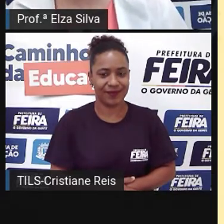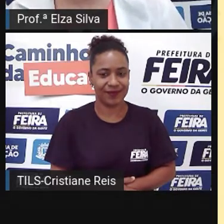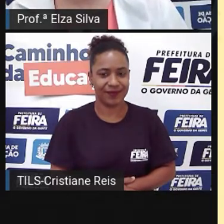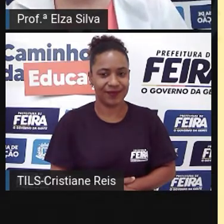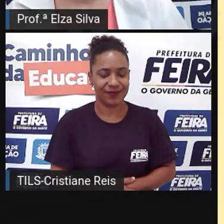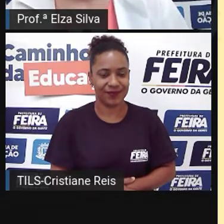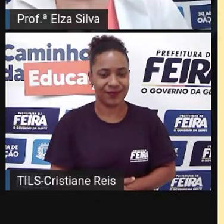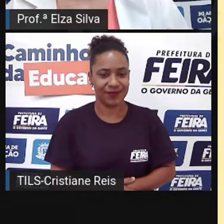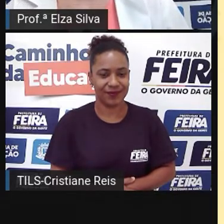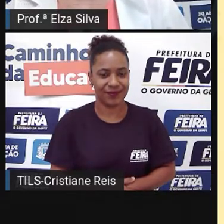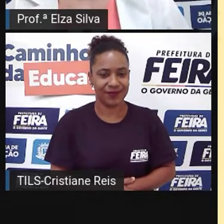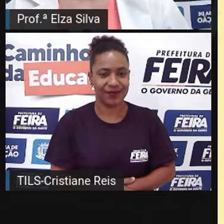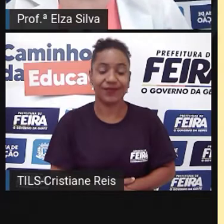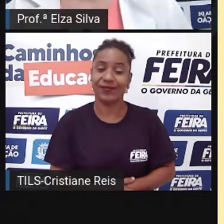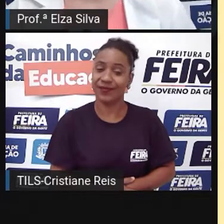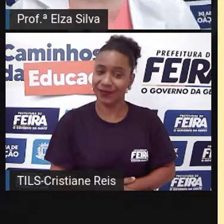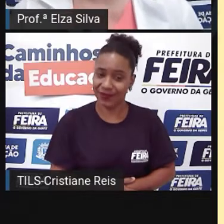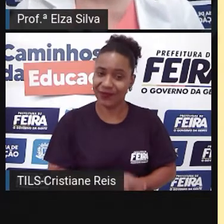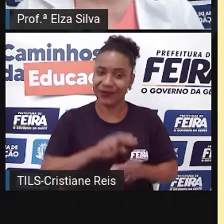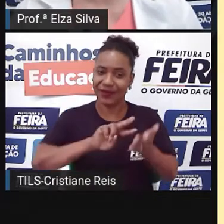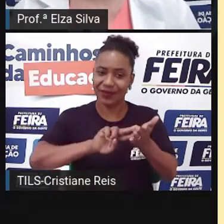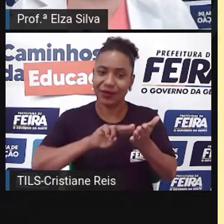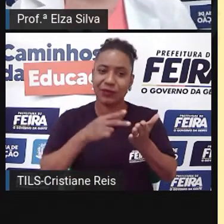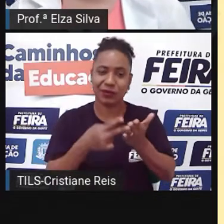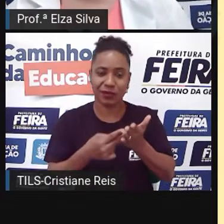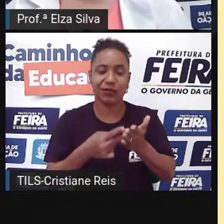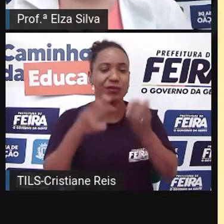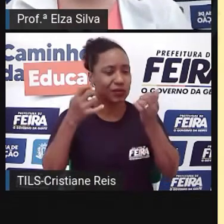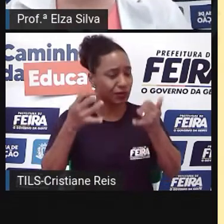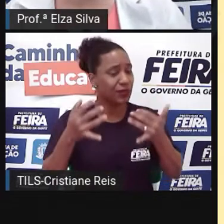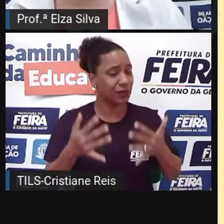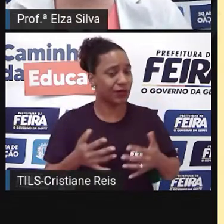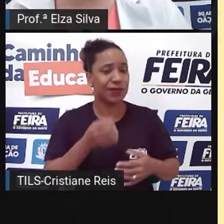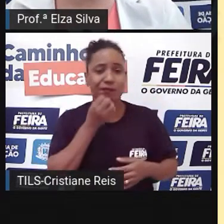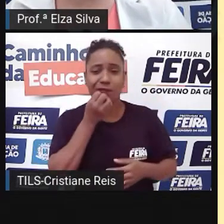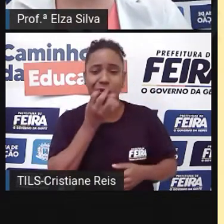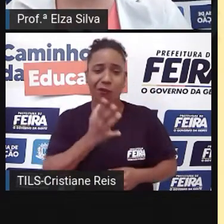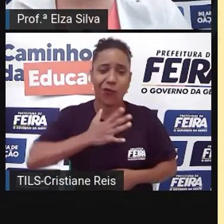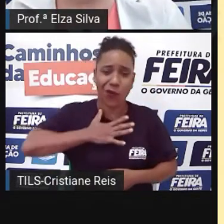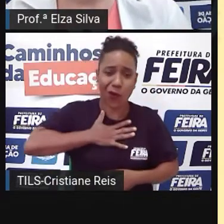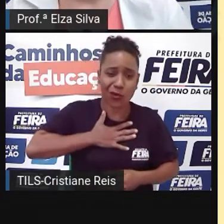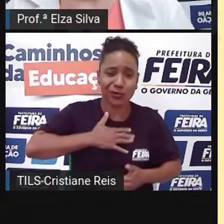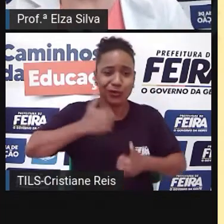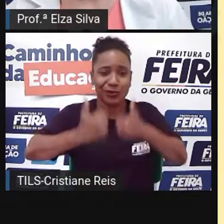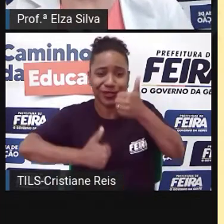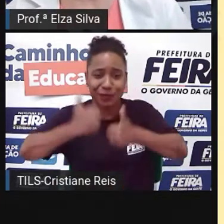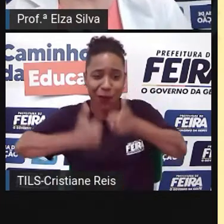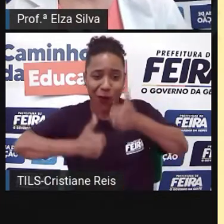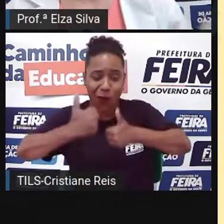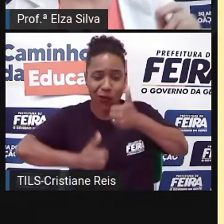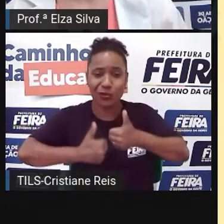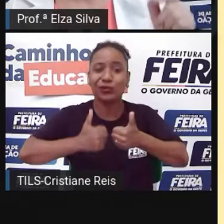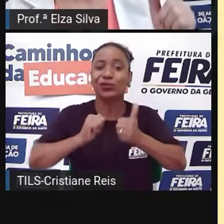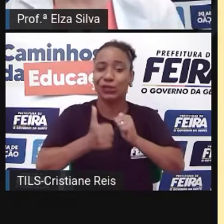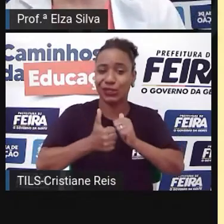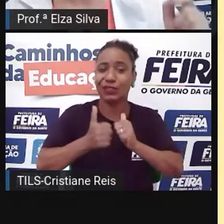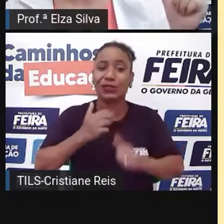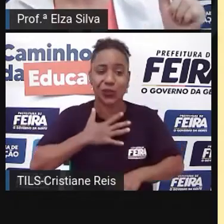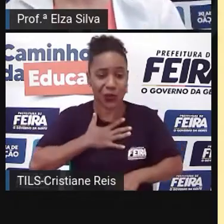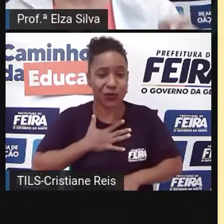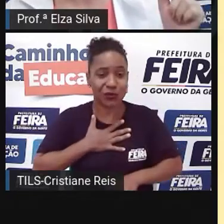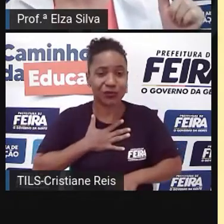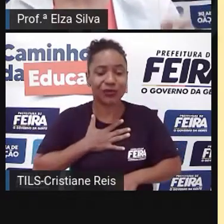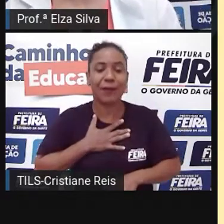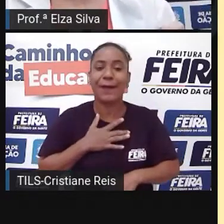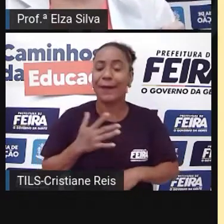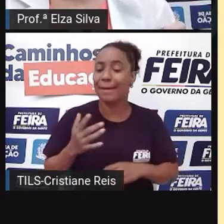world Então ele diz que ele é muito bom em praticar esportes Mas a primeira coisa que